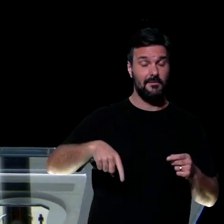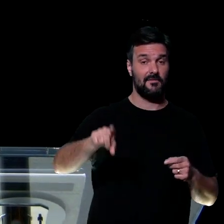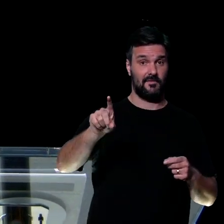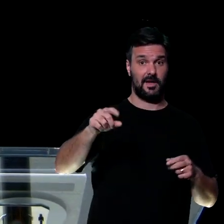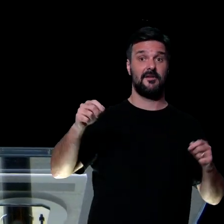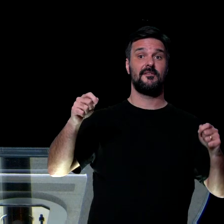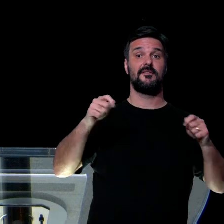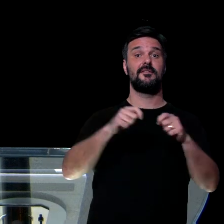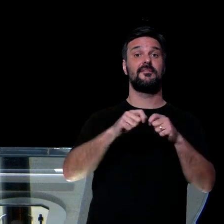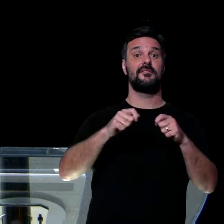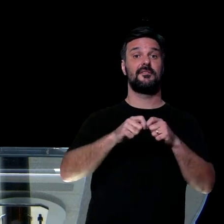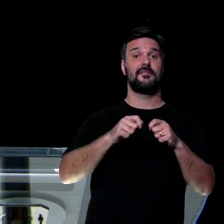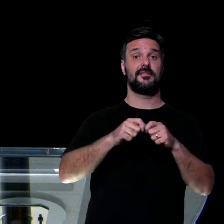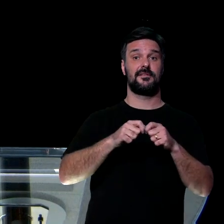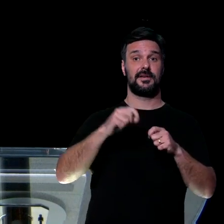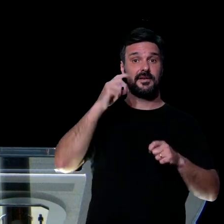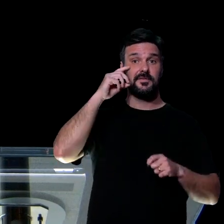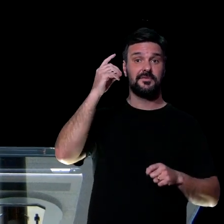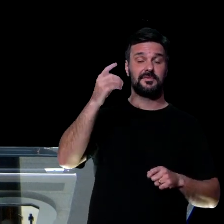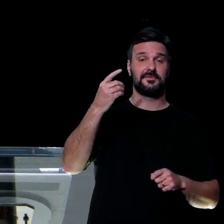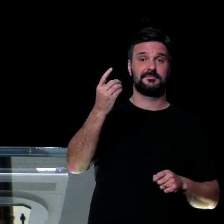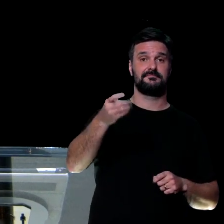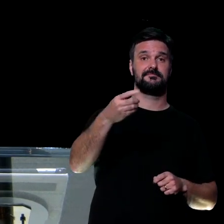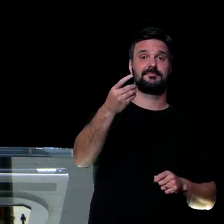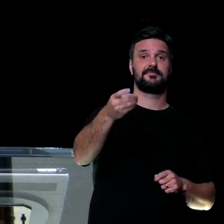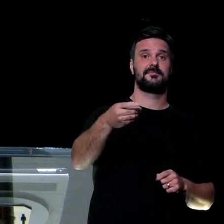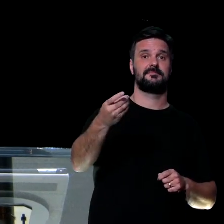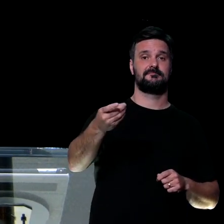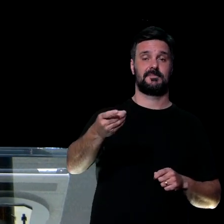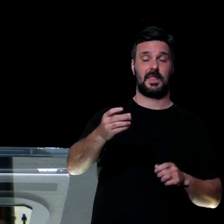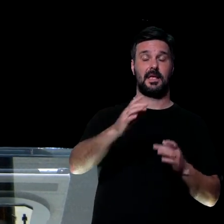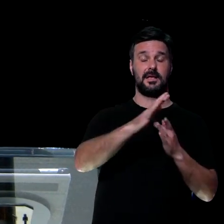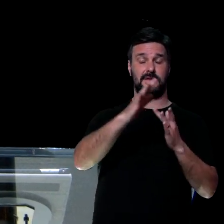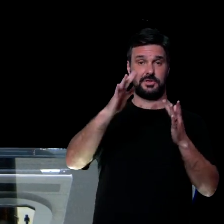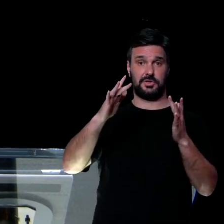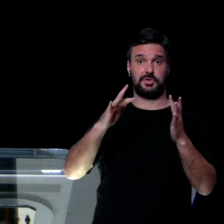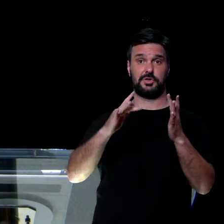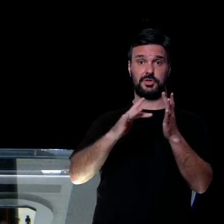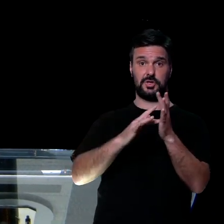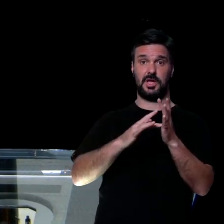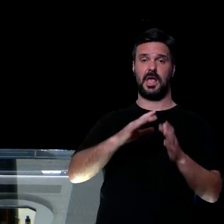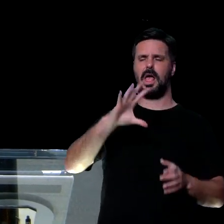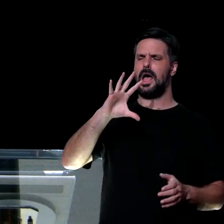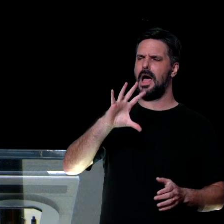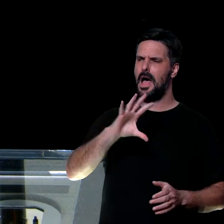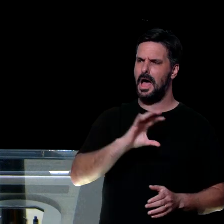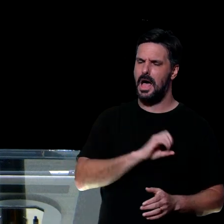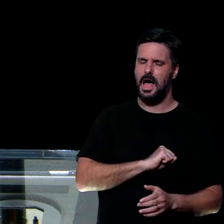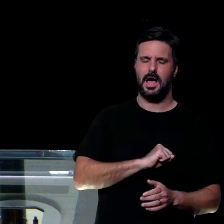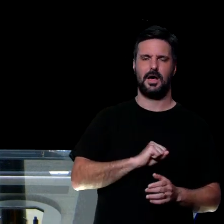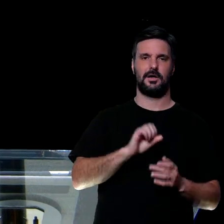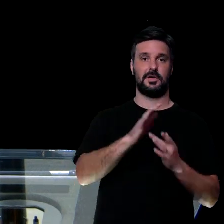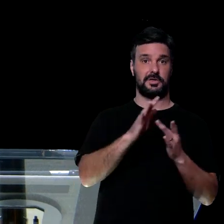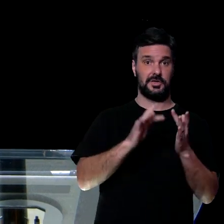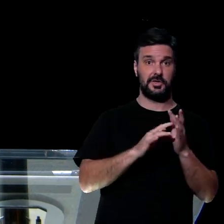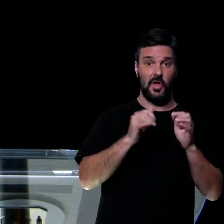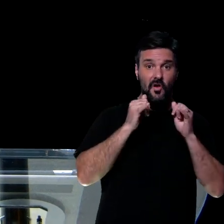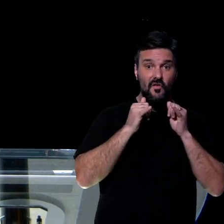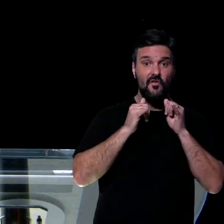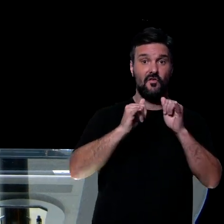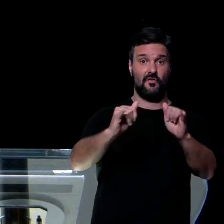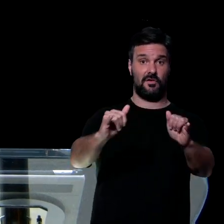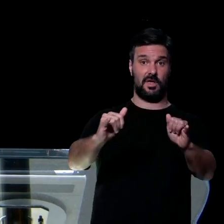e sabe, isso mostra a nossa maturidade, com Jesus, e o nosso amor por ele, ele falou, aqueles que me amam,